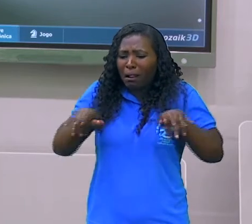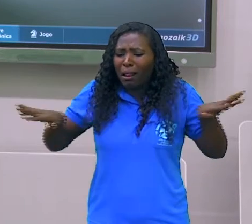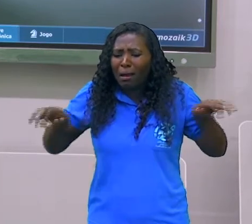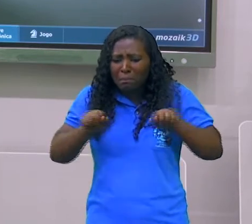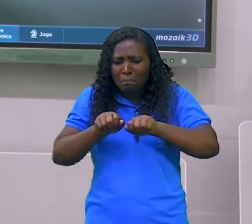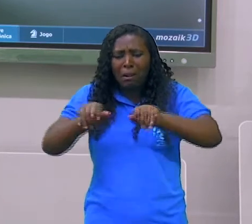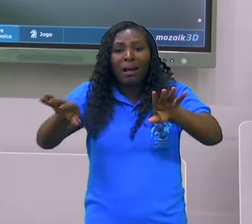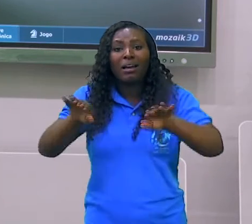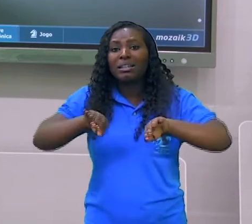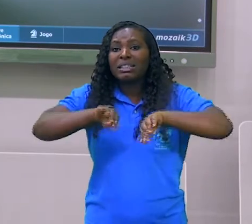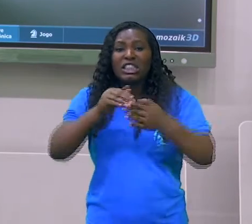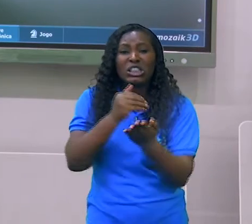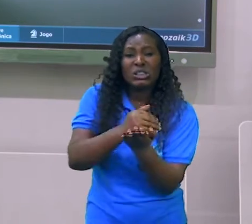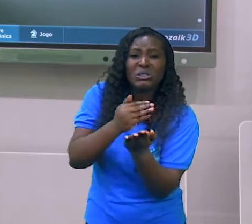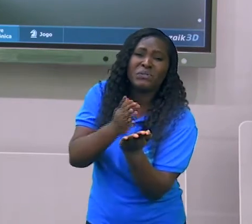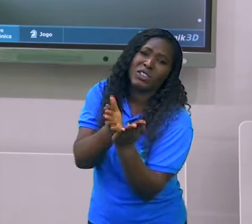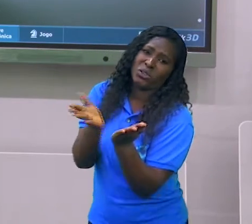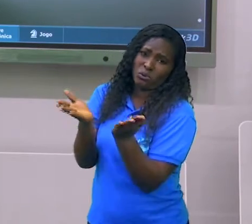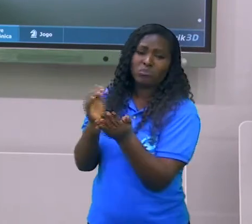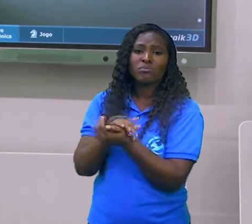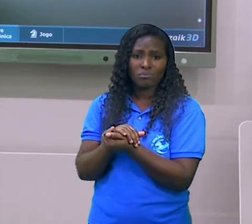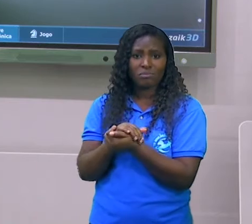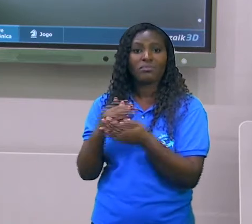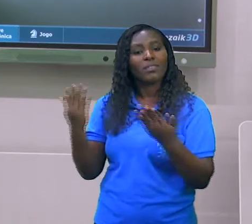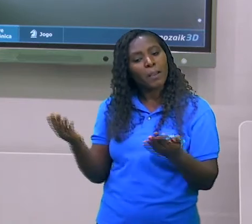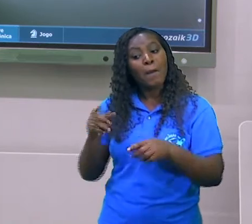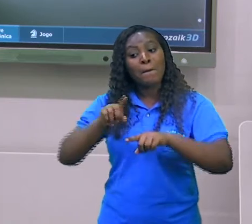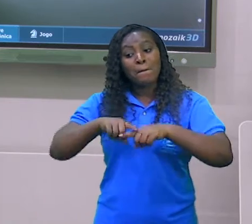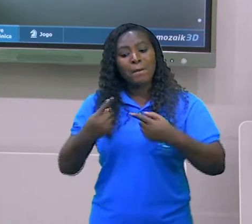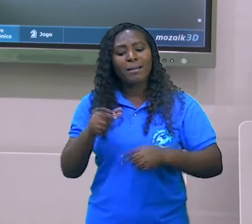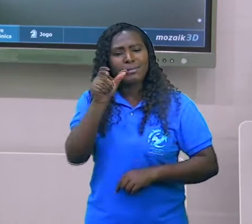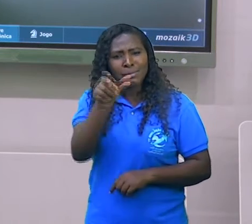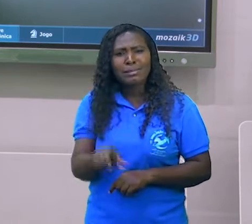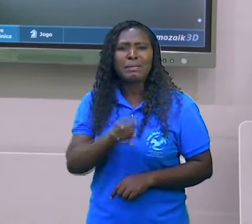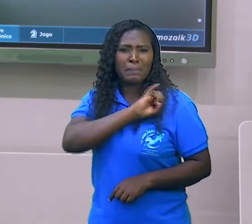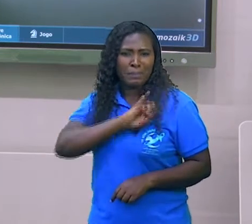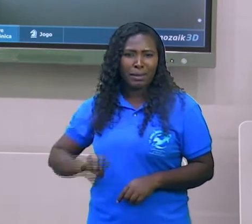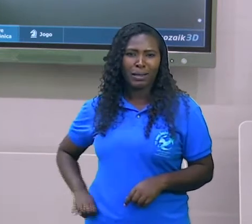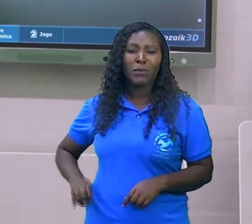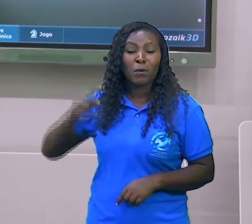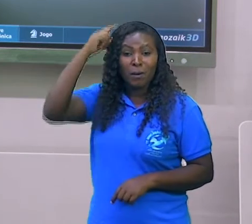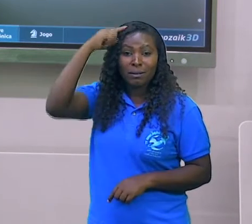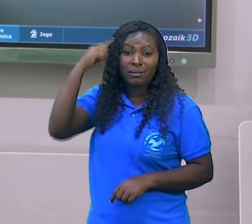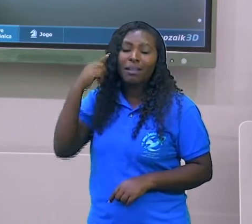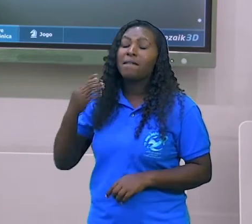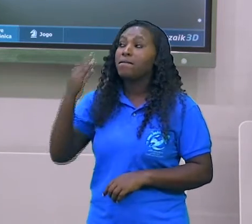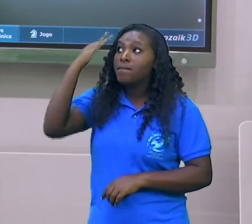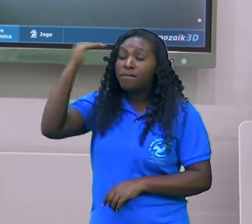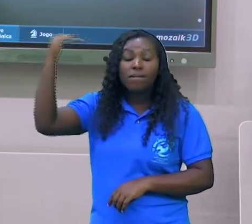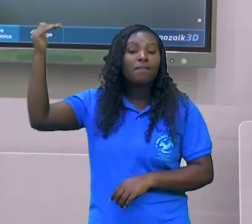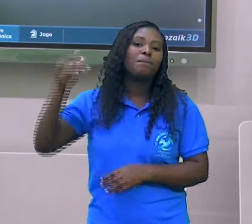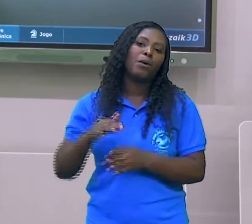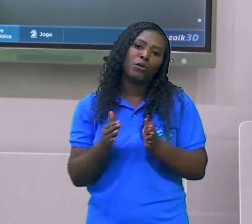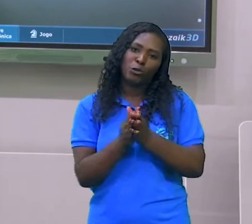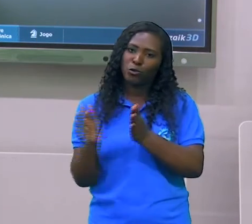macedônico e a expansão de Alexandre o Grande marcaram o que chamamos de período helenístico, que se estende